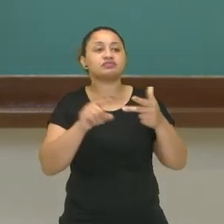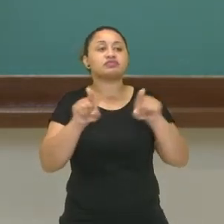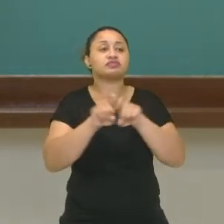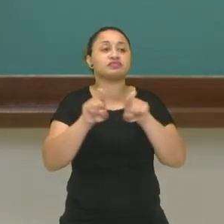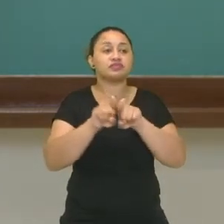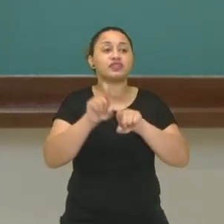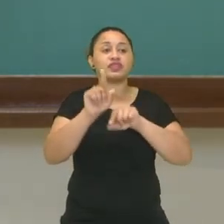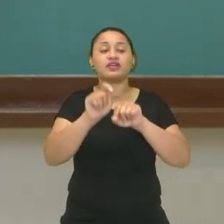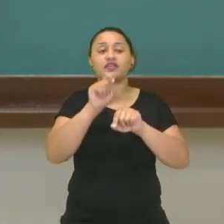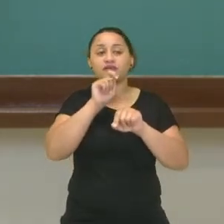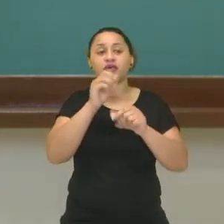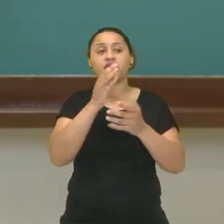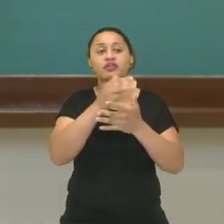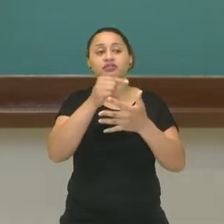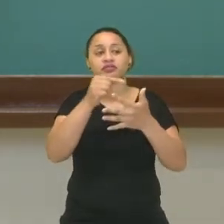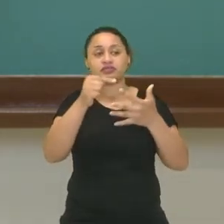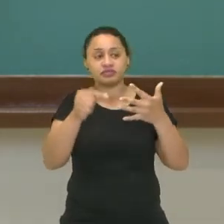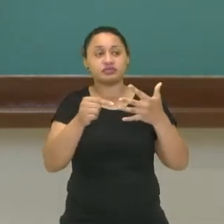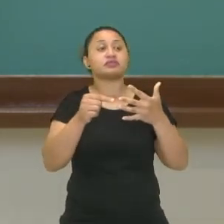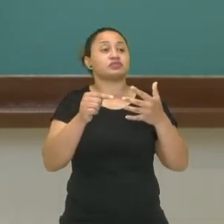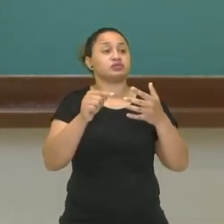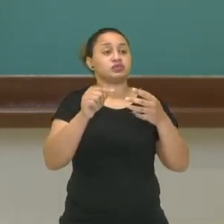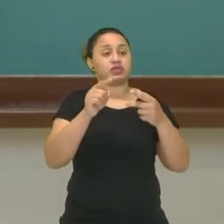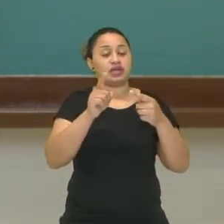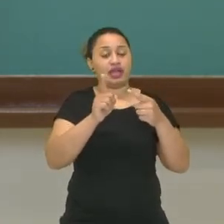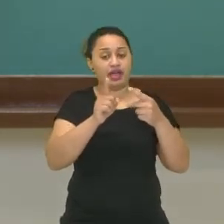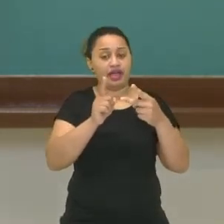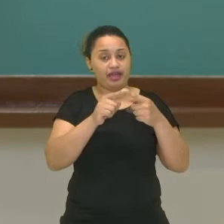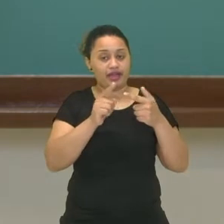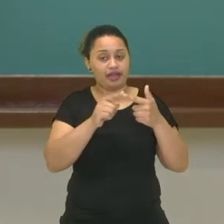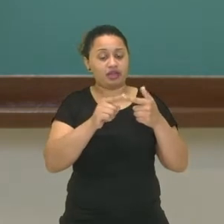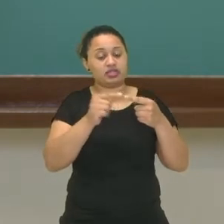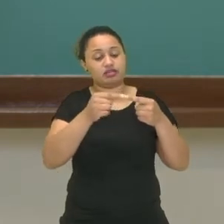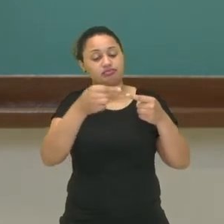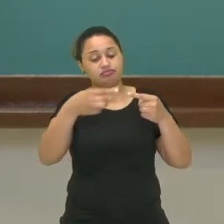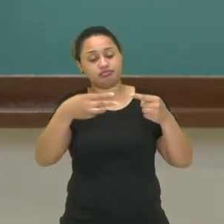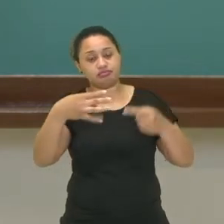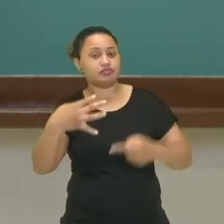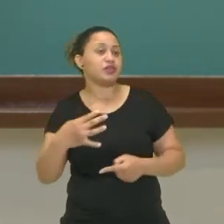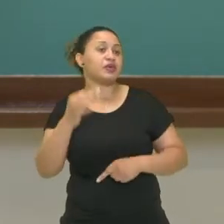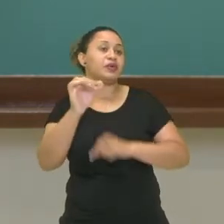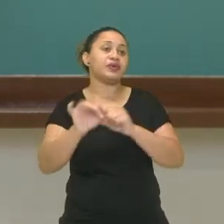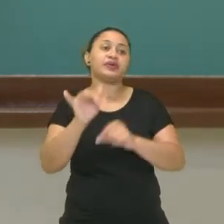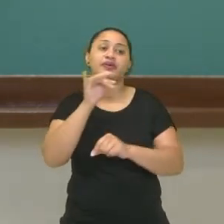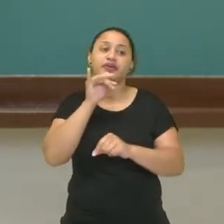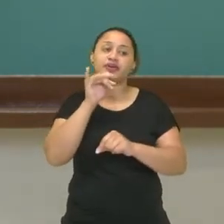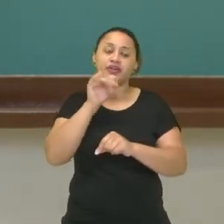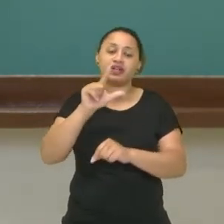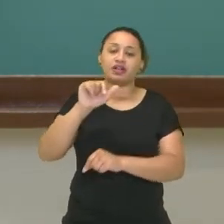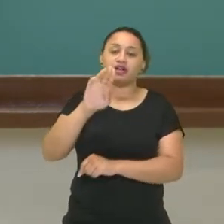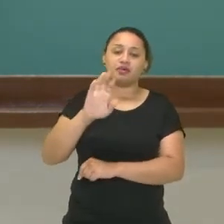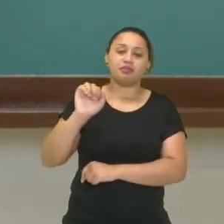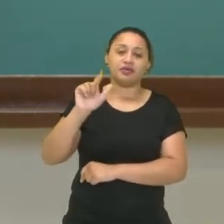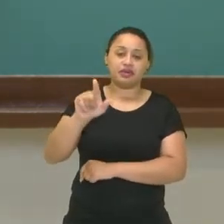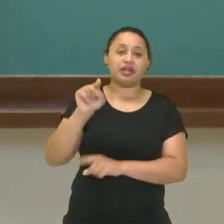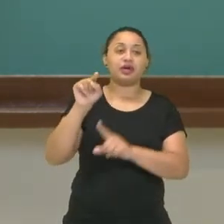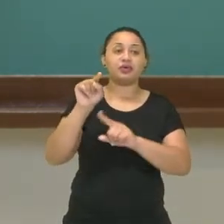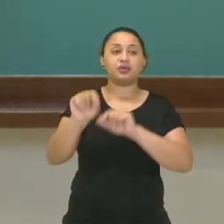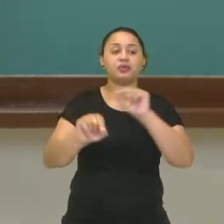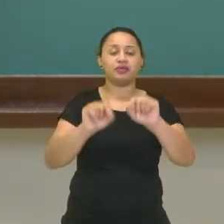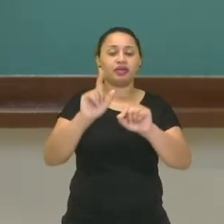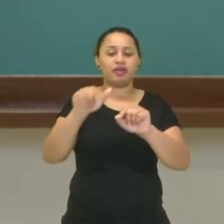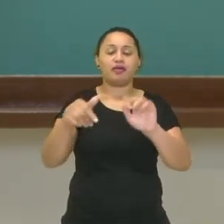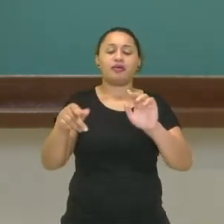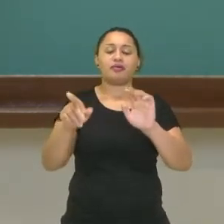ainda subdividir a ginástica de condicionamento em, exemplo, Ginástica laboral, que é aquela ginástica